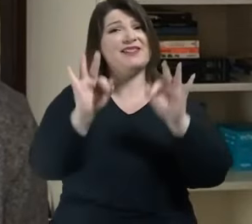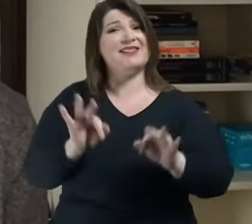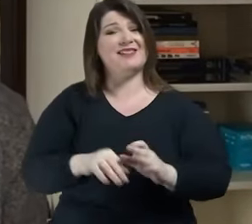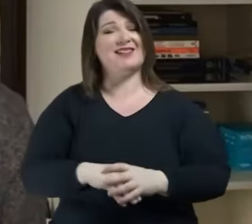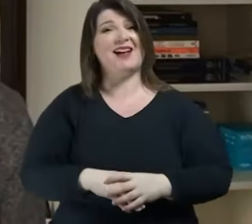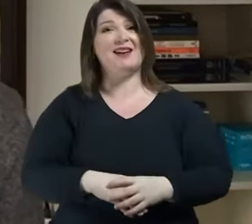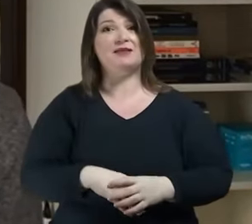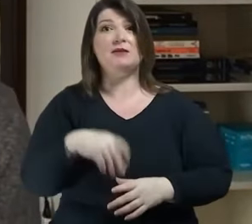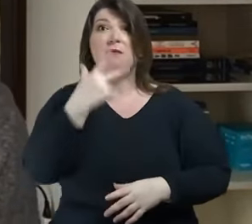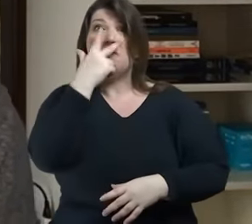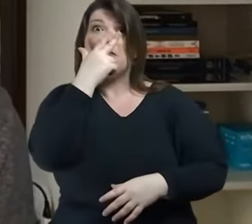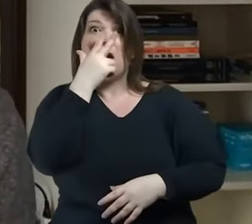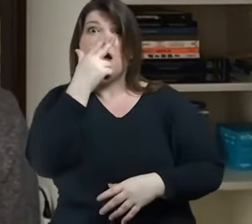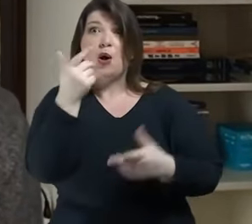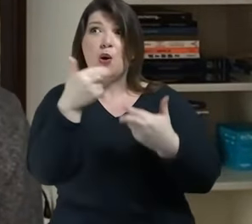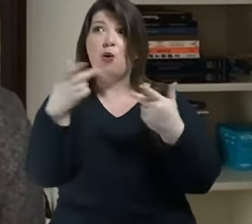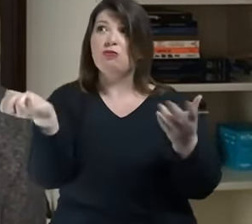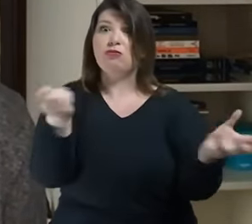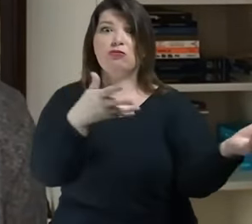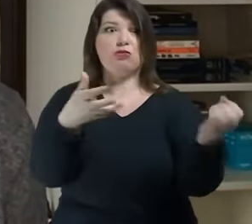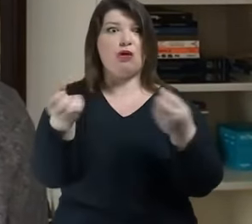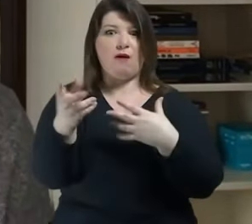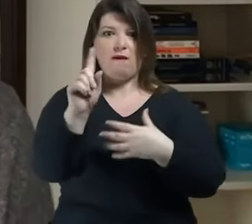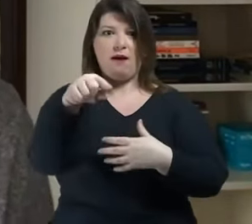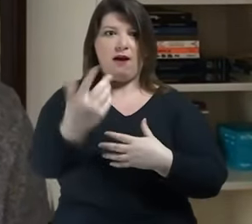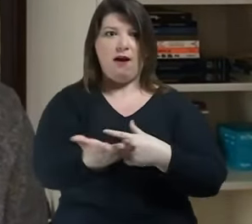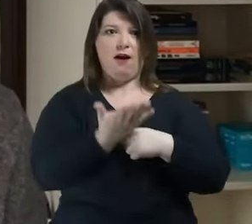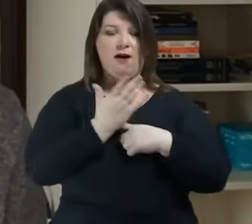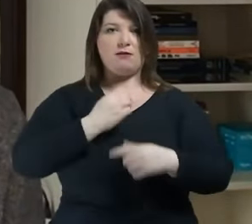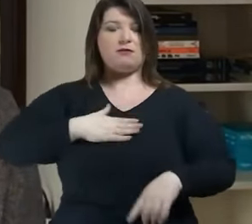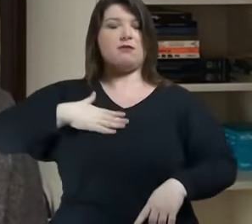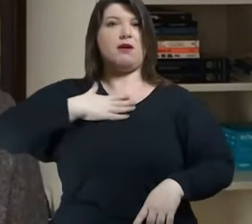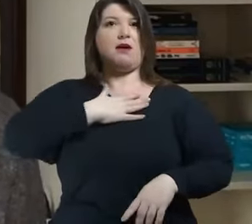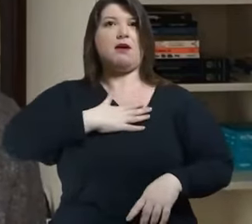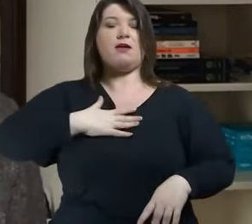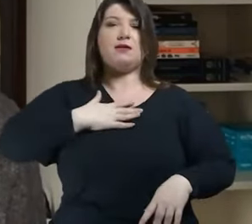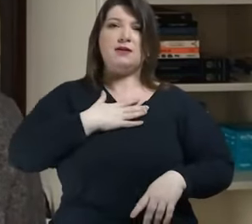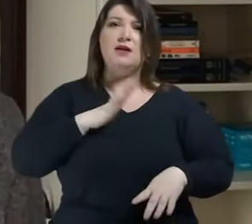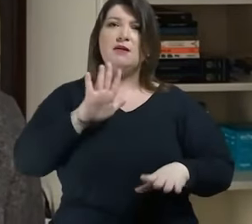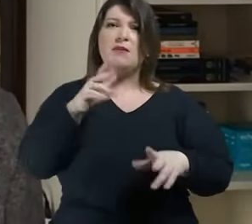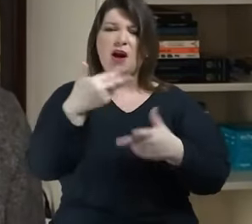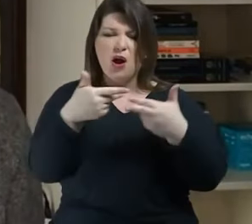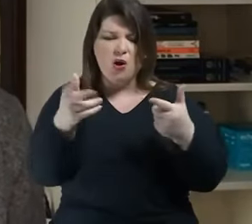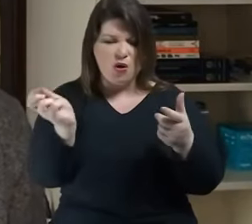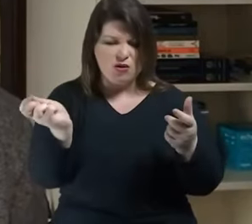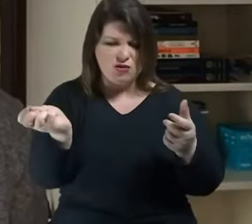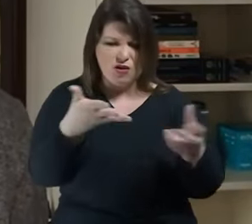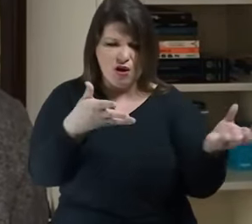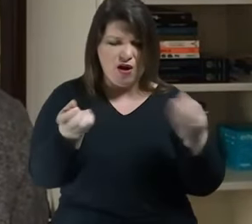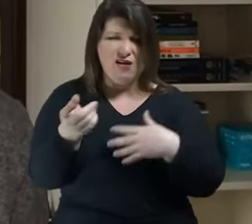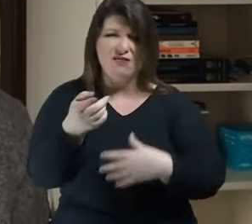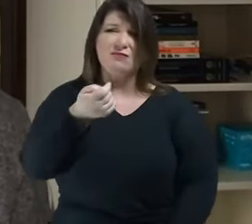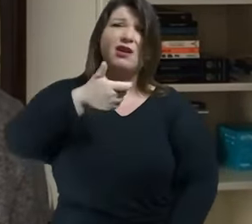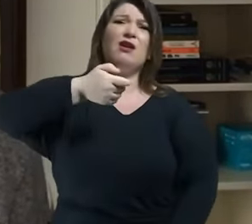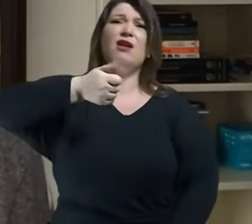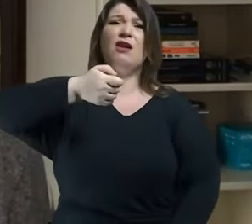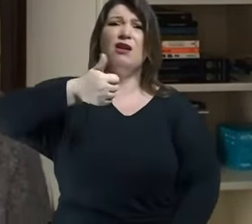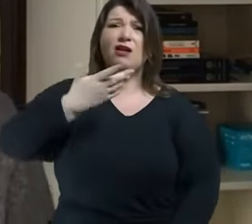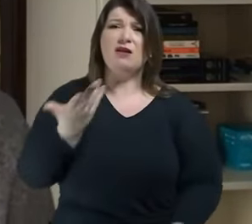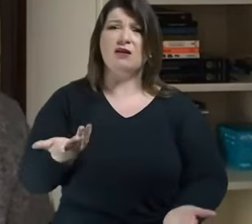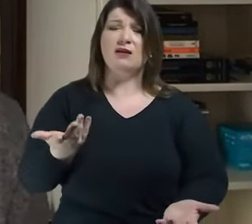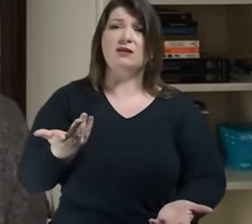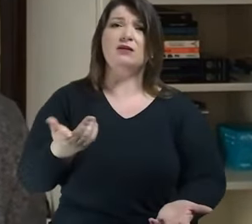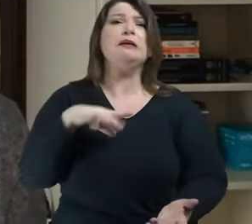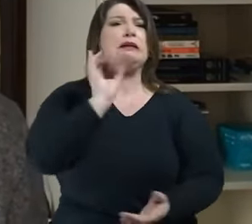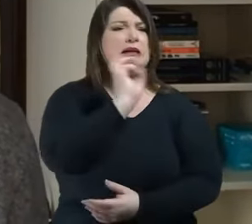novas é que devem dar prazer ao espírito mas as coisas novas são poucas e cada uma delas é nova